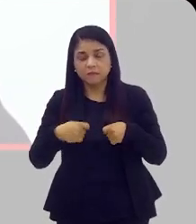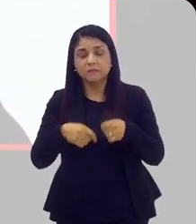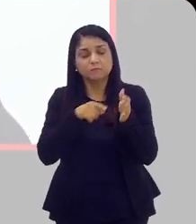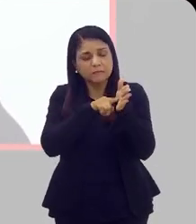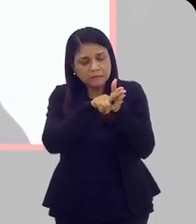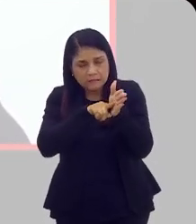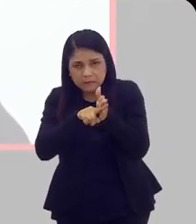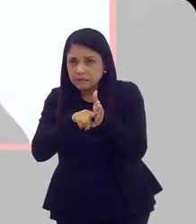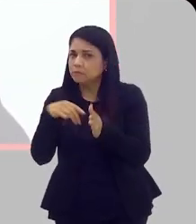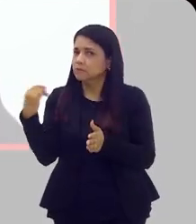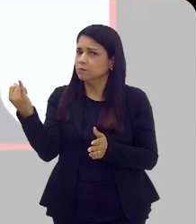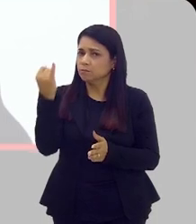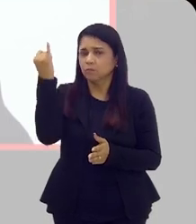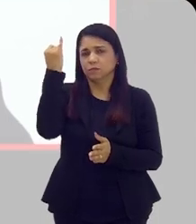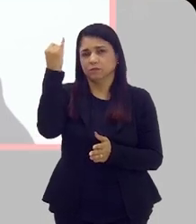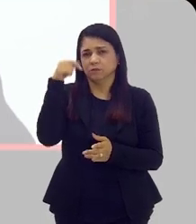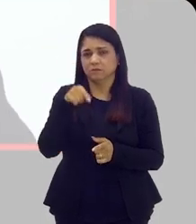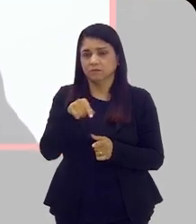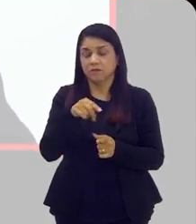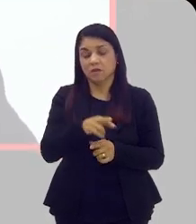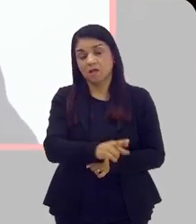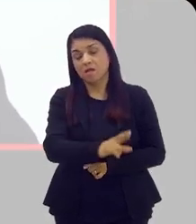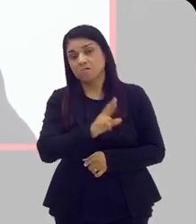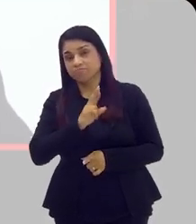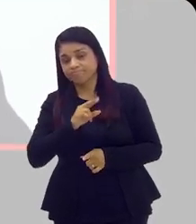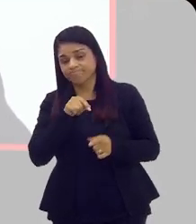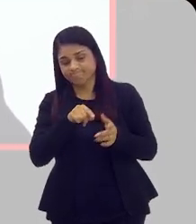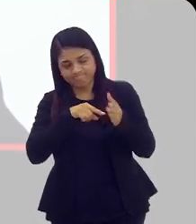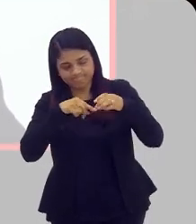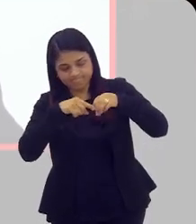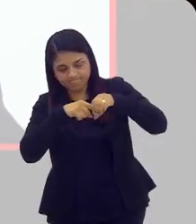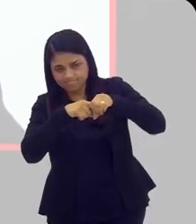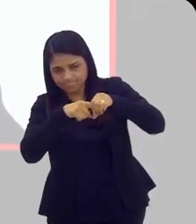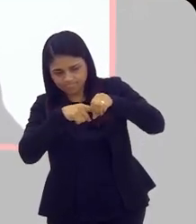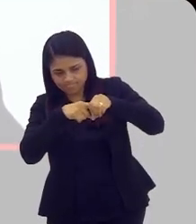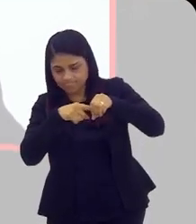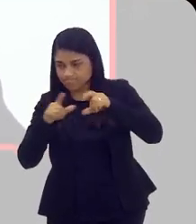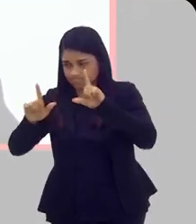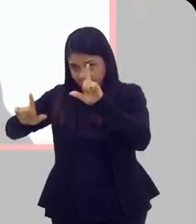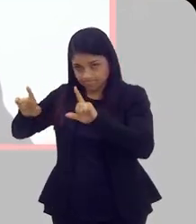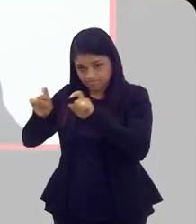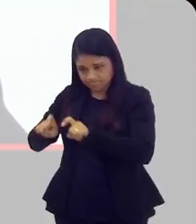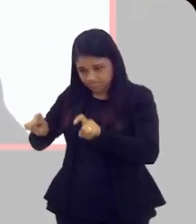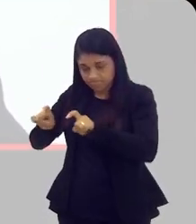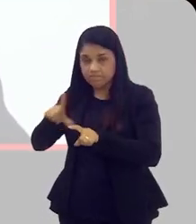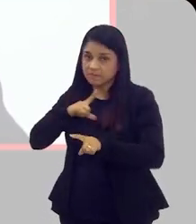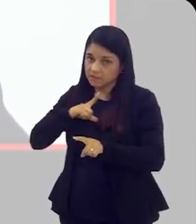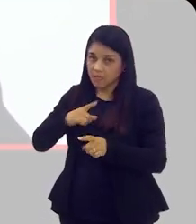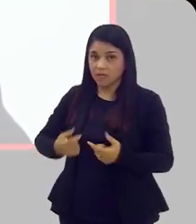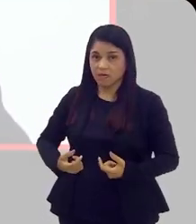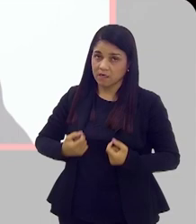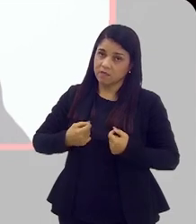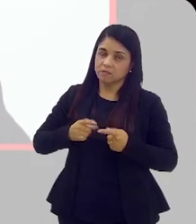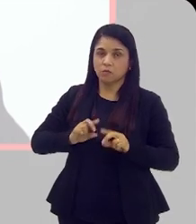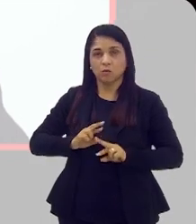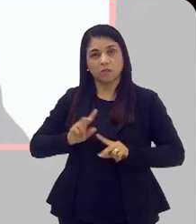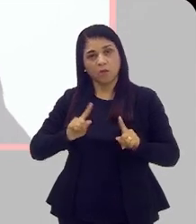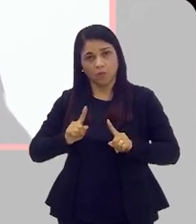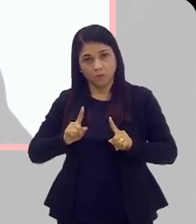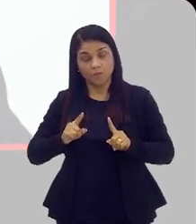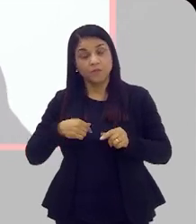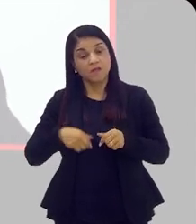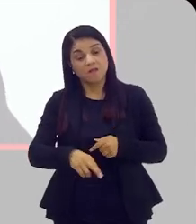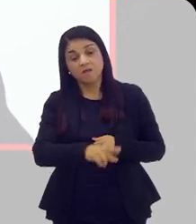extremamente necessário, porque ele que vai dizer pra gente com certeza se aquele paciente tem o câncer ou não.